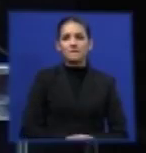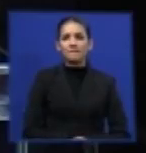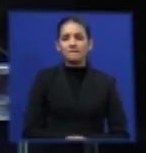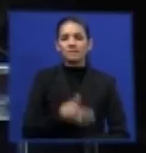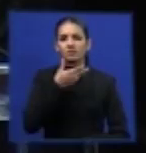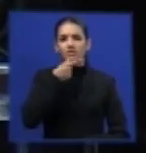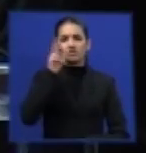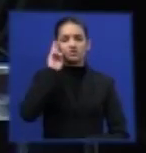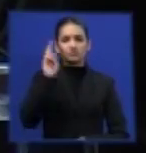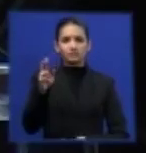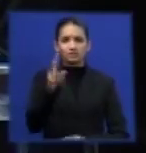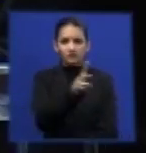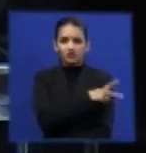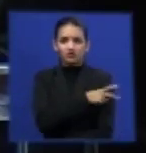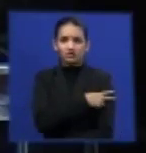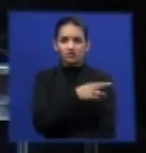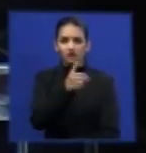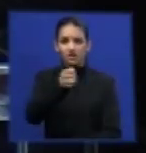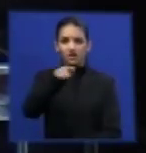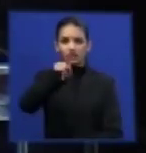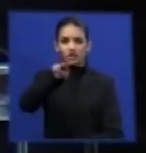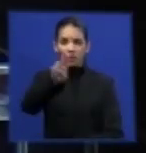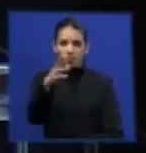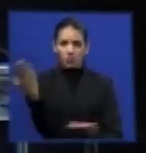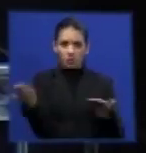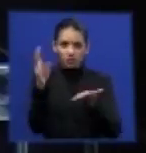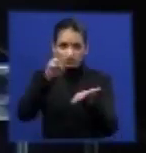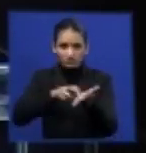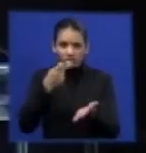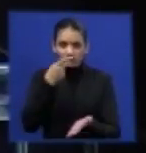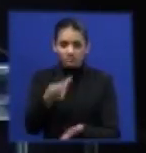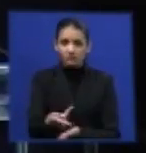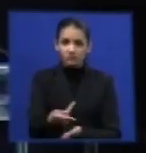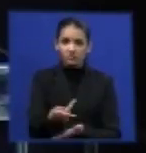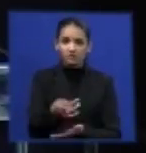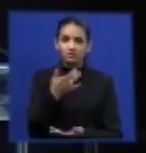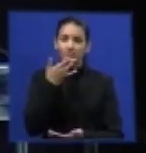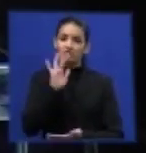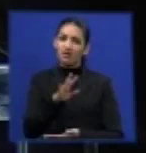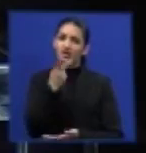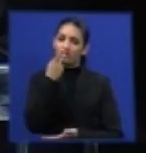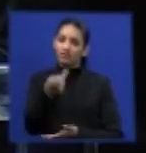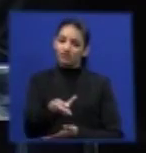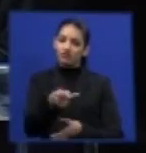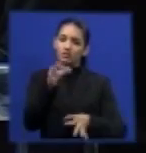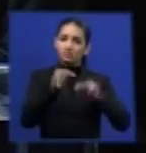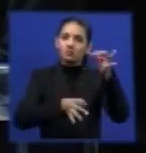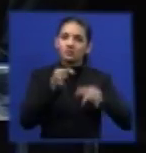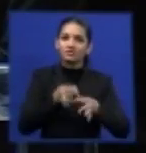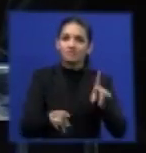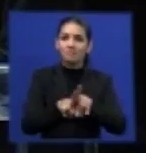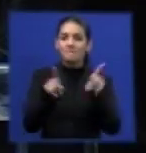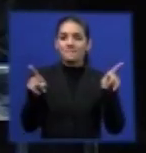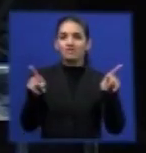chefe da AGU, hoje pela manhã, não querendo falar em matéria jurídica, acabou,